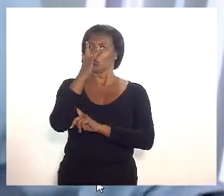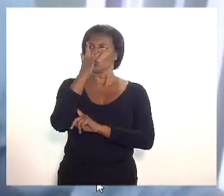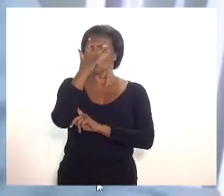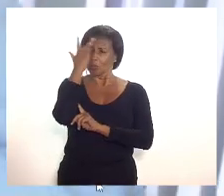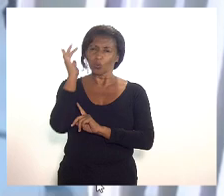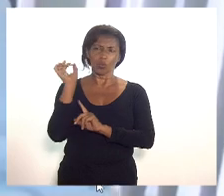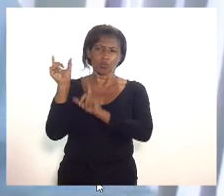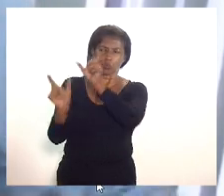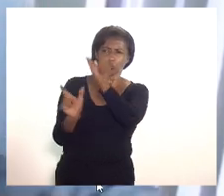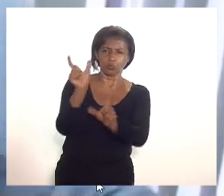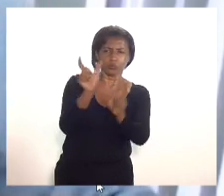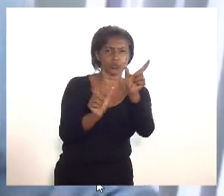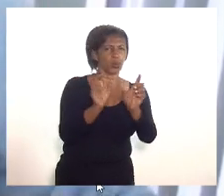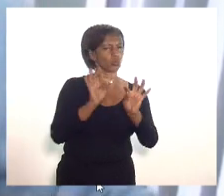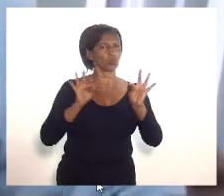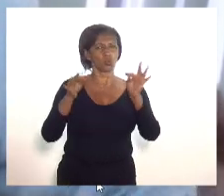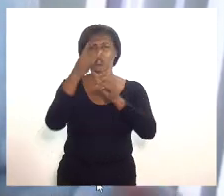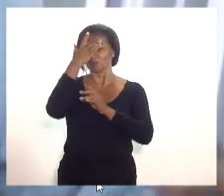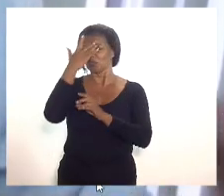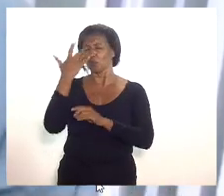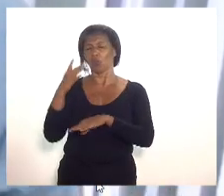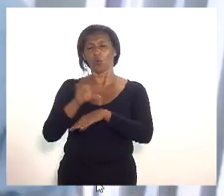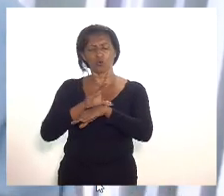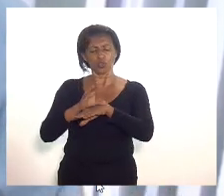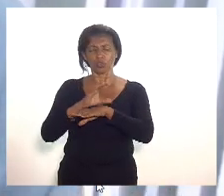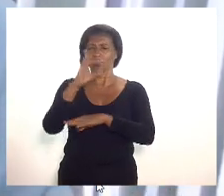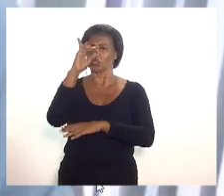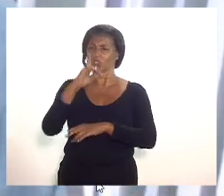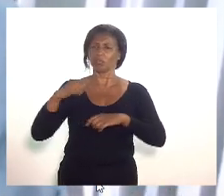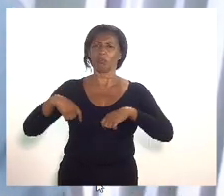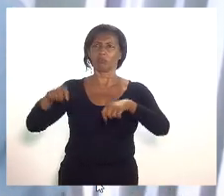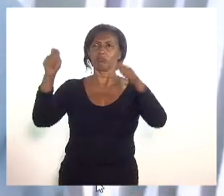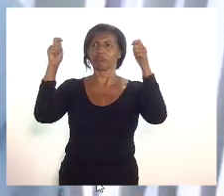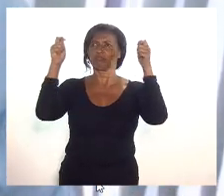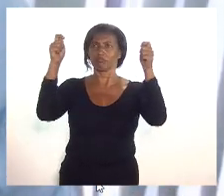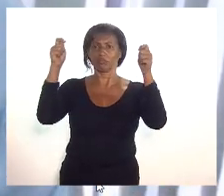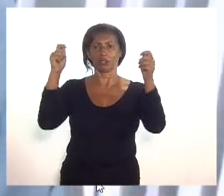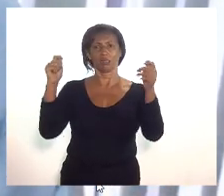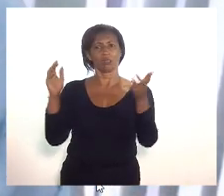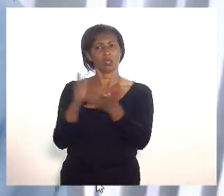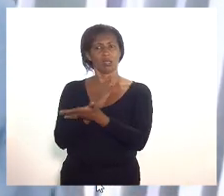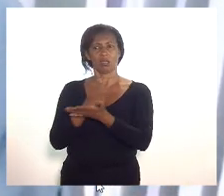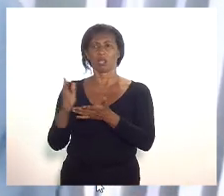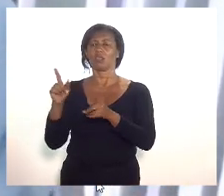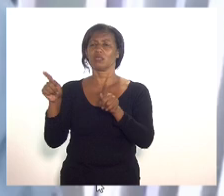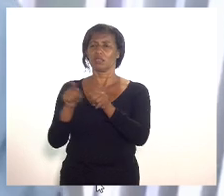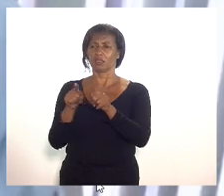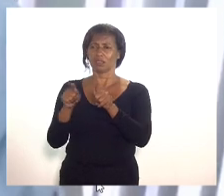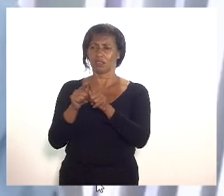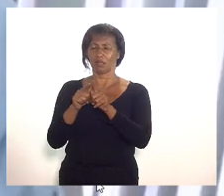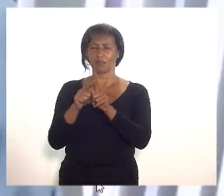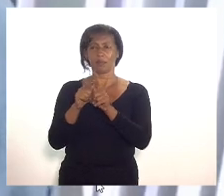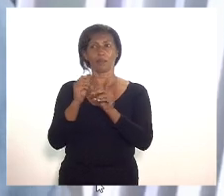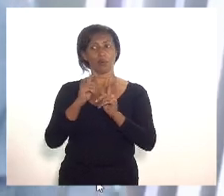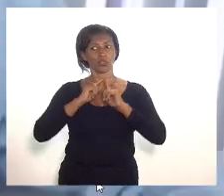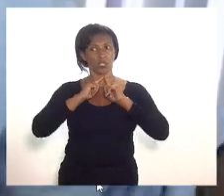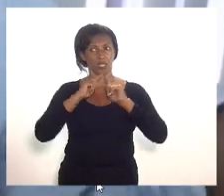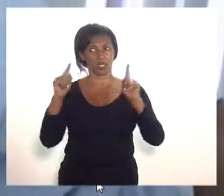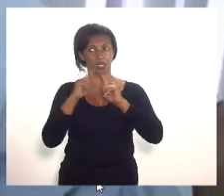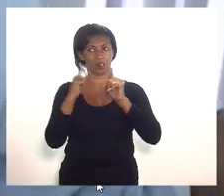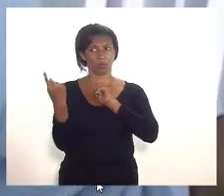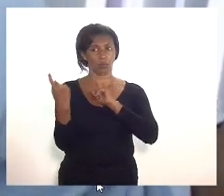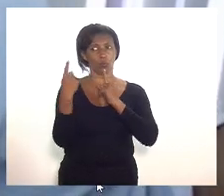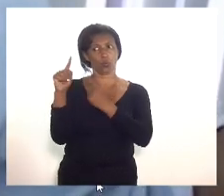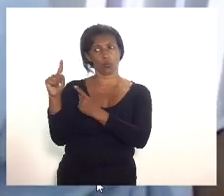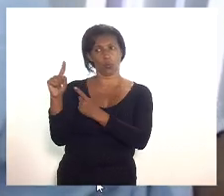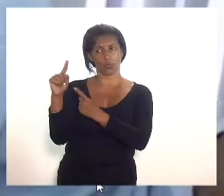manifestar sobre qualquer tema isso é a constituição nos garante agora qualquer um também pode questionar o conteúdo dessas manifestações portanto quando eu